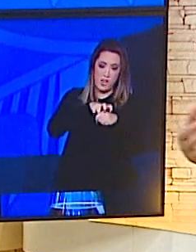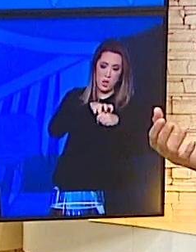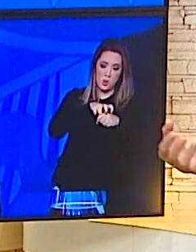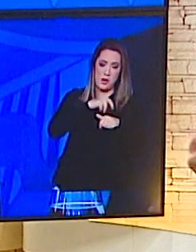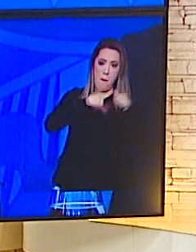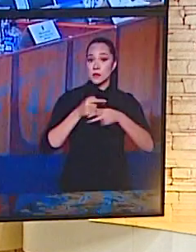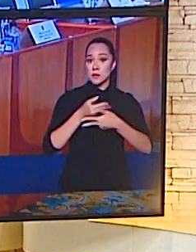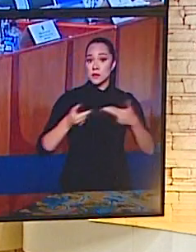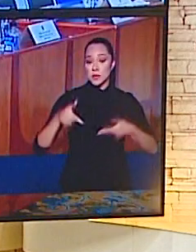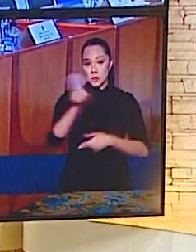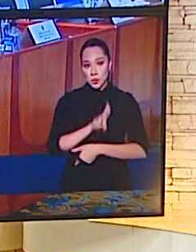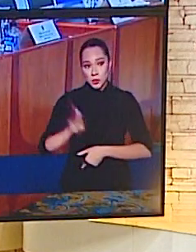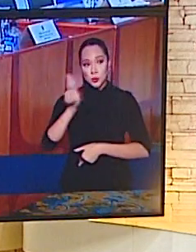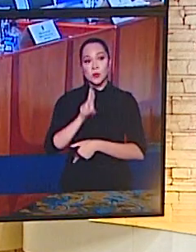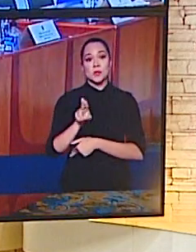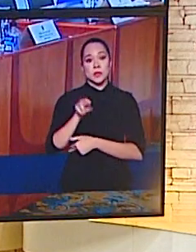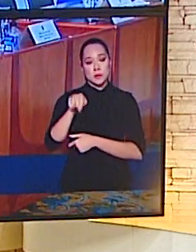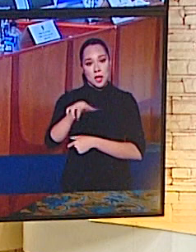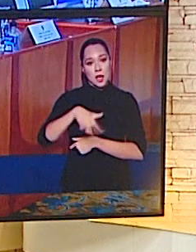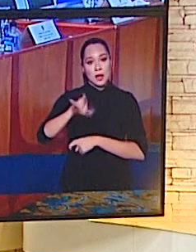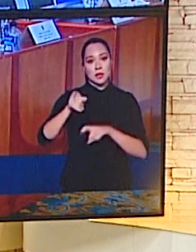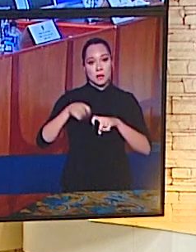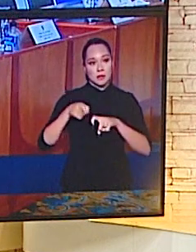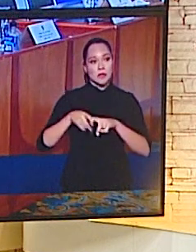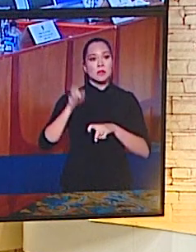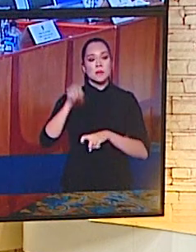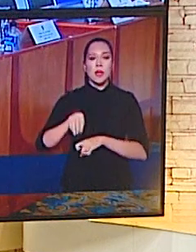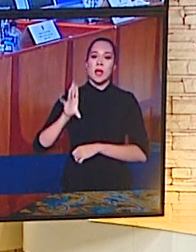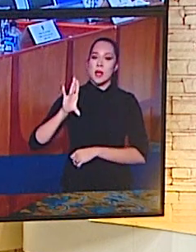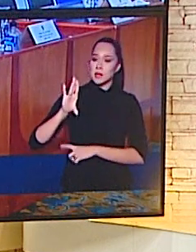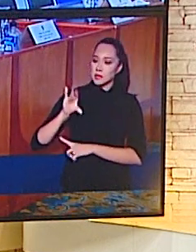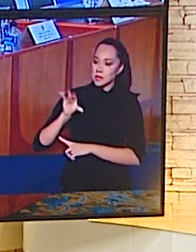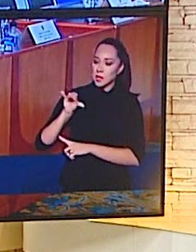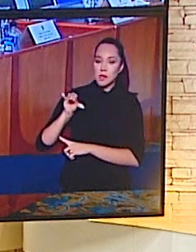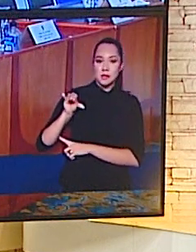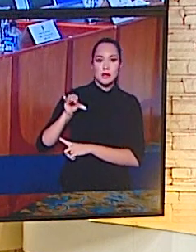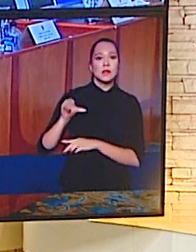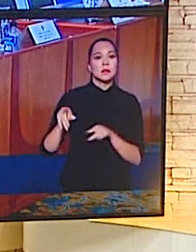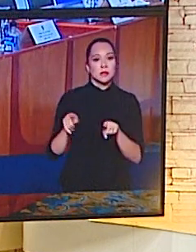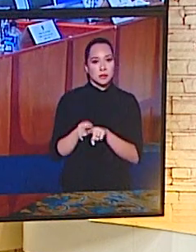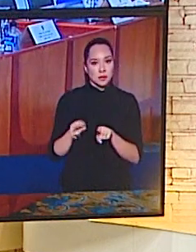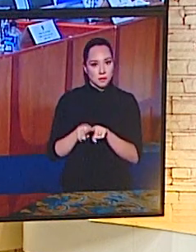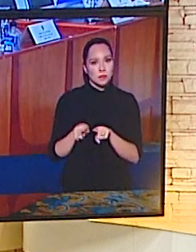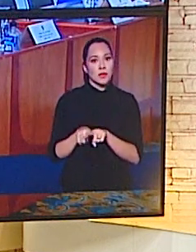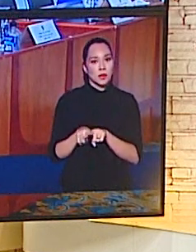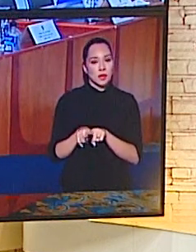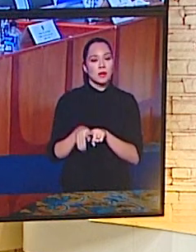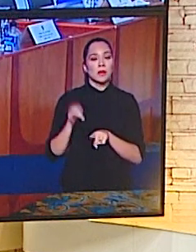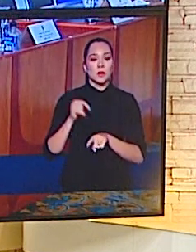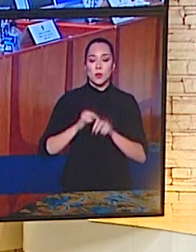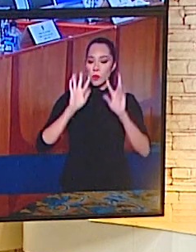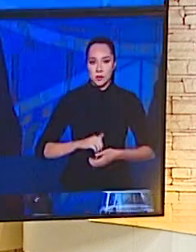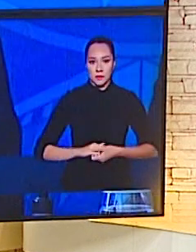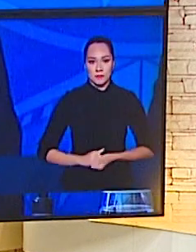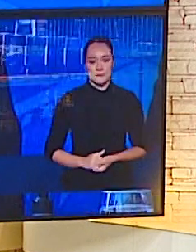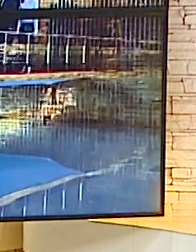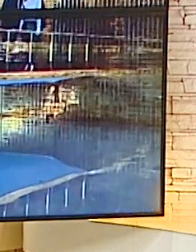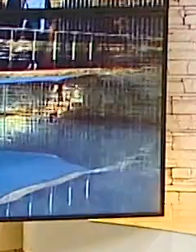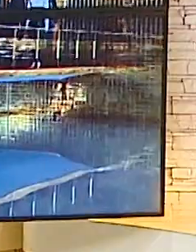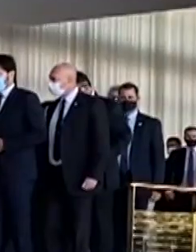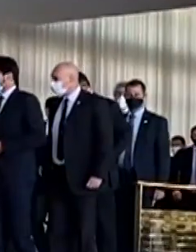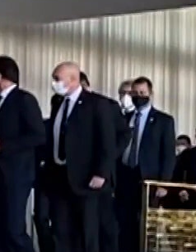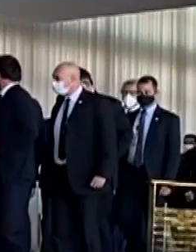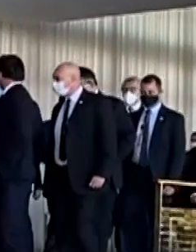padrões sociais também. Essa coletiva do novo Ministro da Saúde aconteceu após uma reunião entre o presidente Jair Bolsonaro